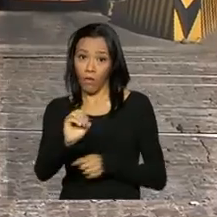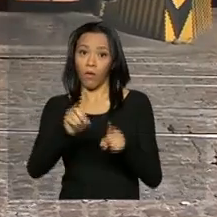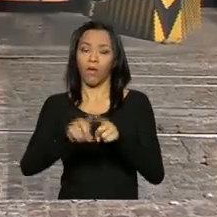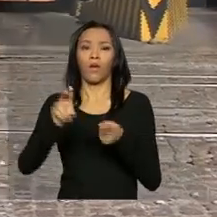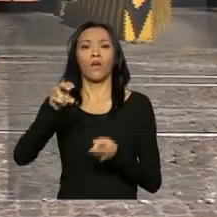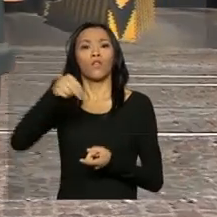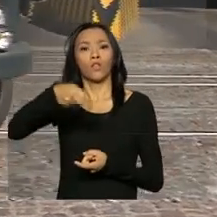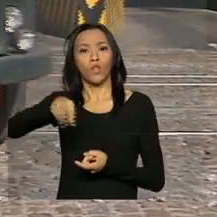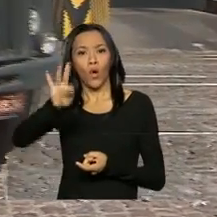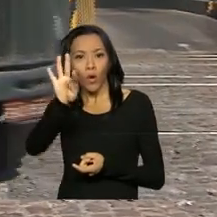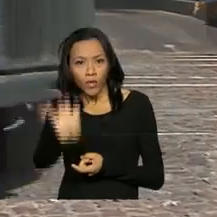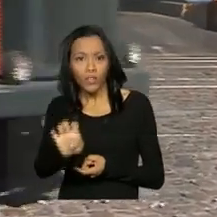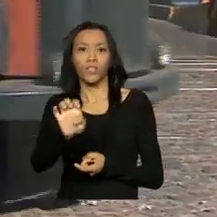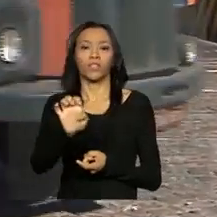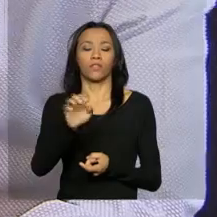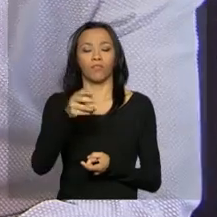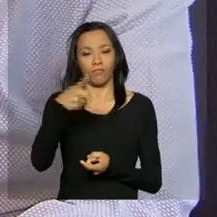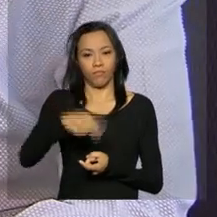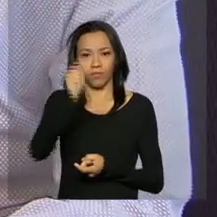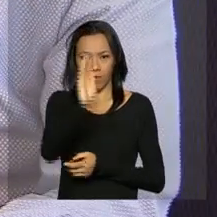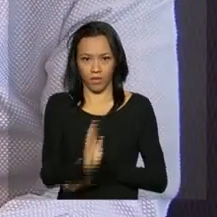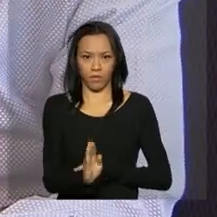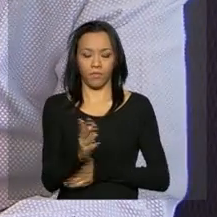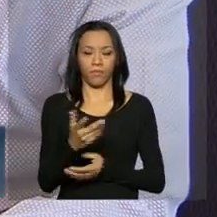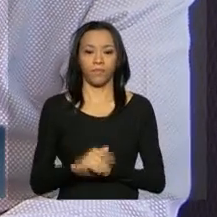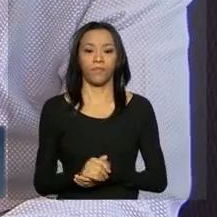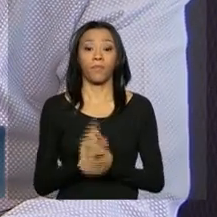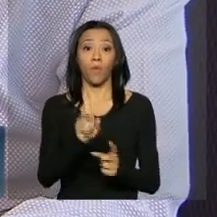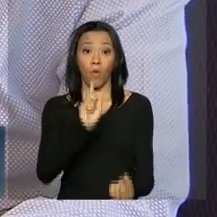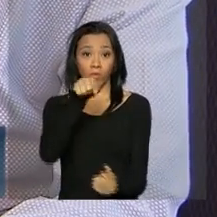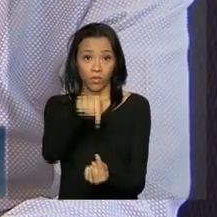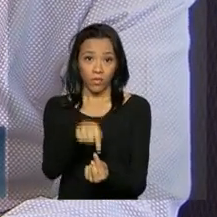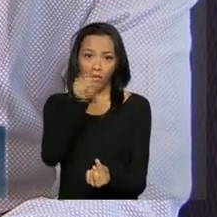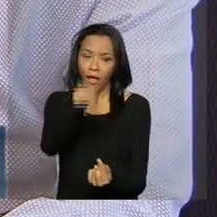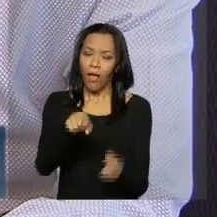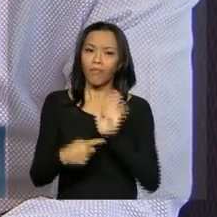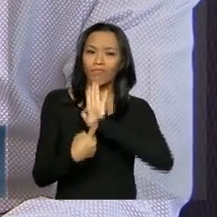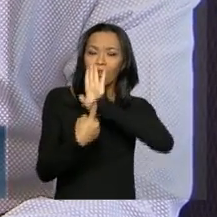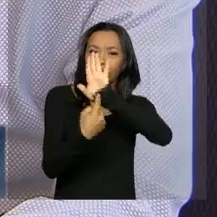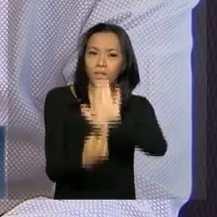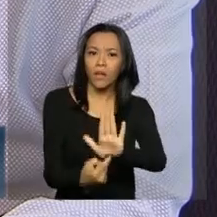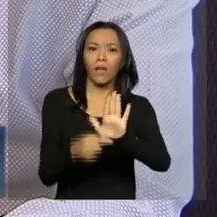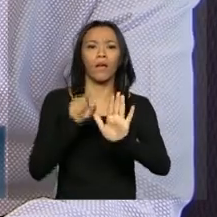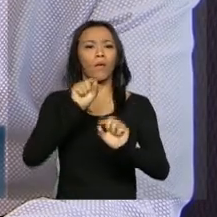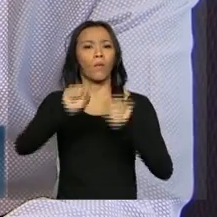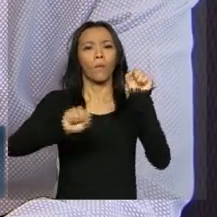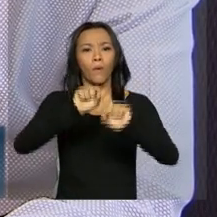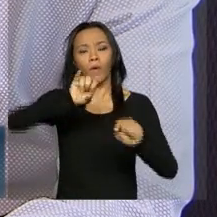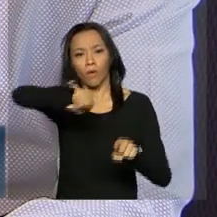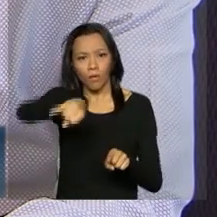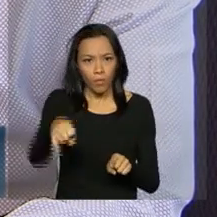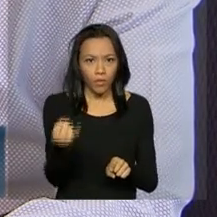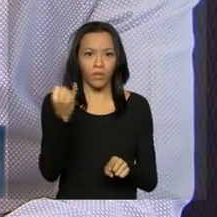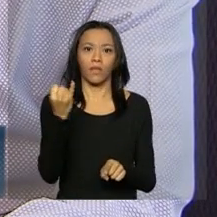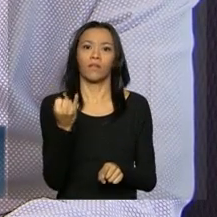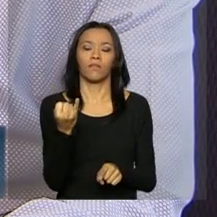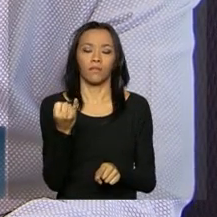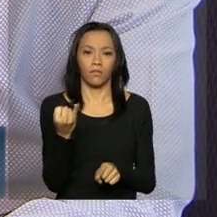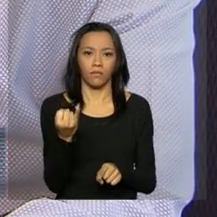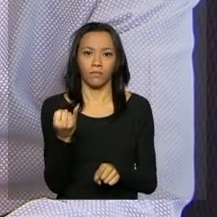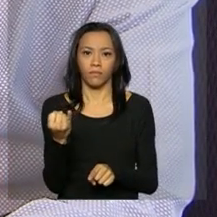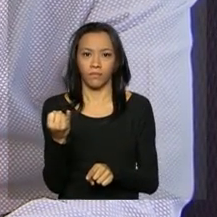pelo chamado Arco Norte do país. A intenção é mostrarmos e apresentarmos a oportunidade destes